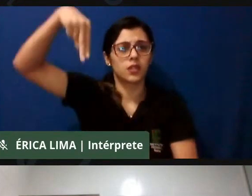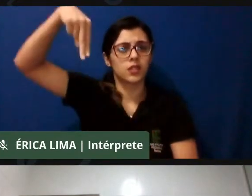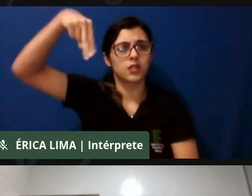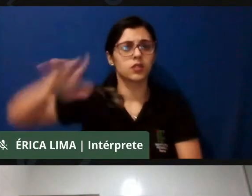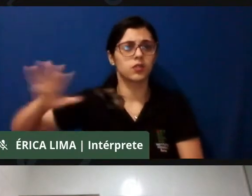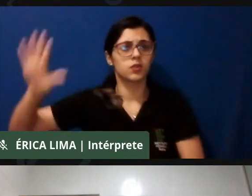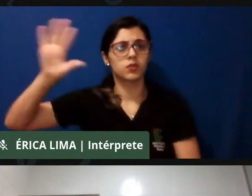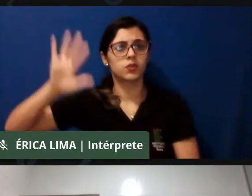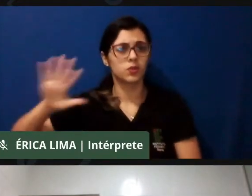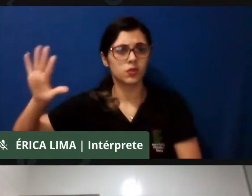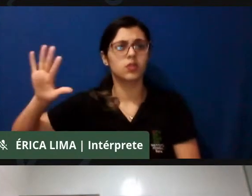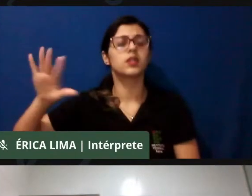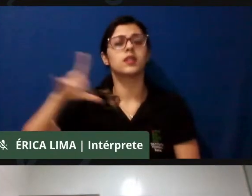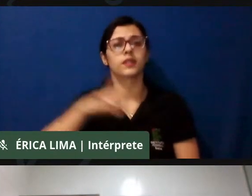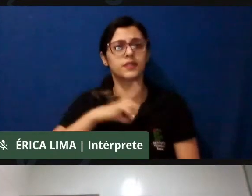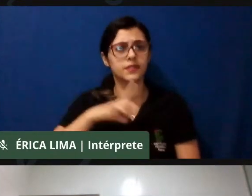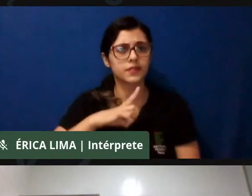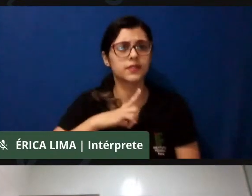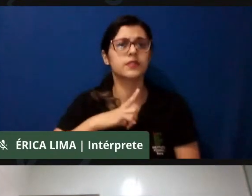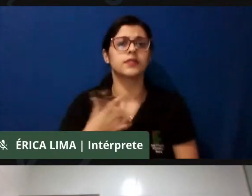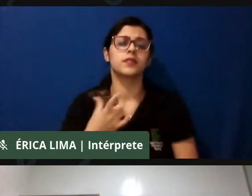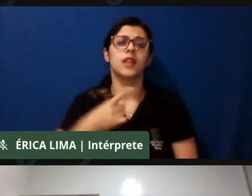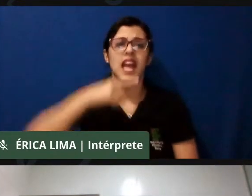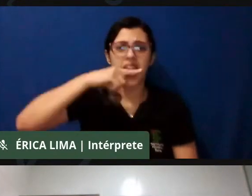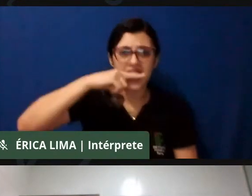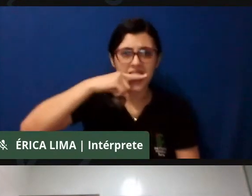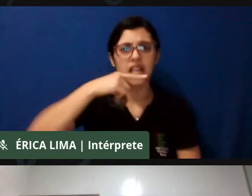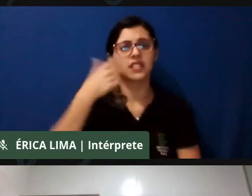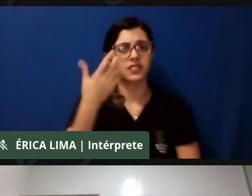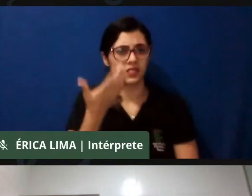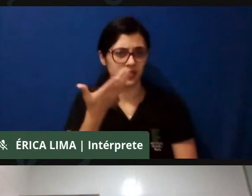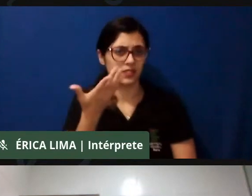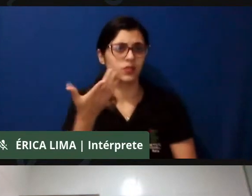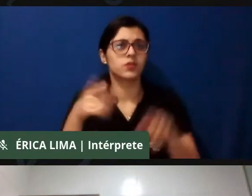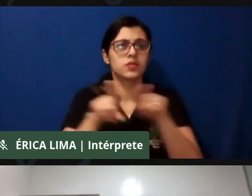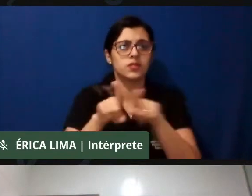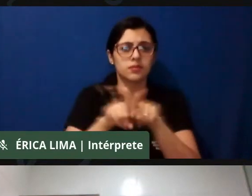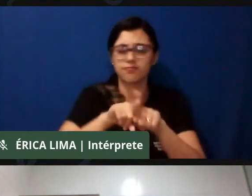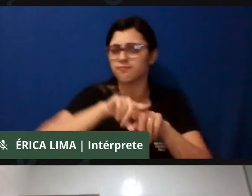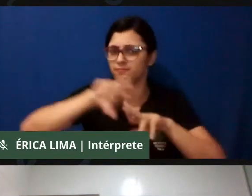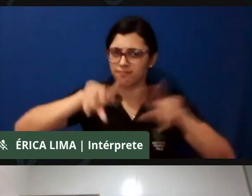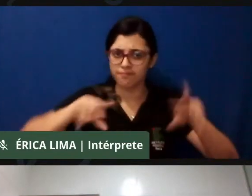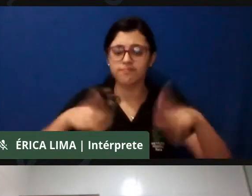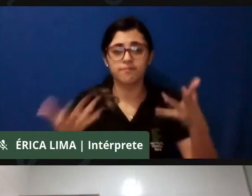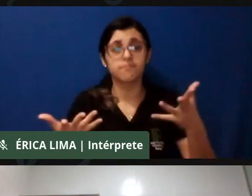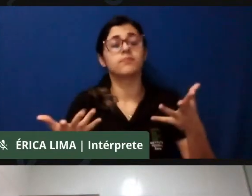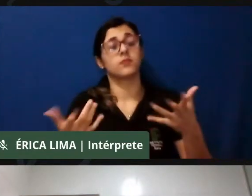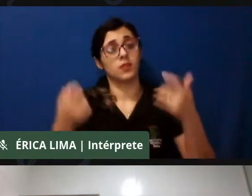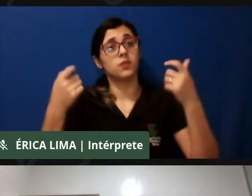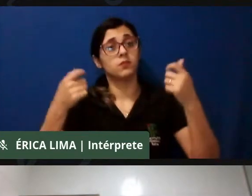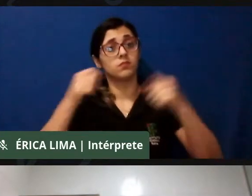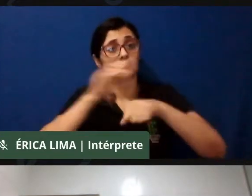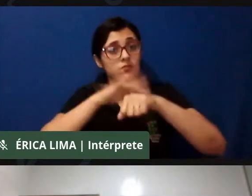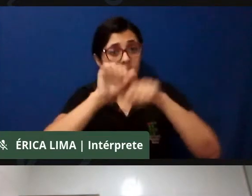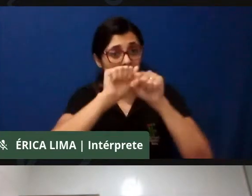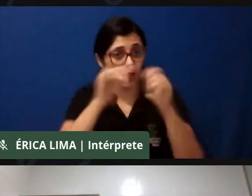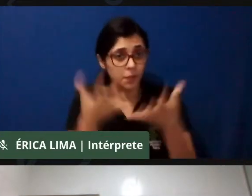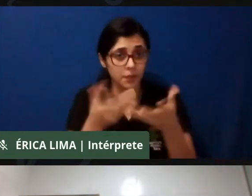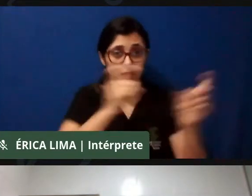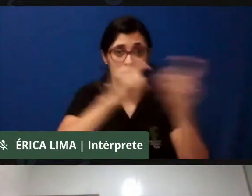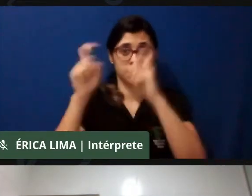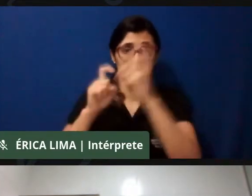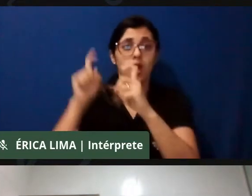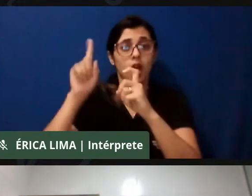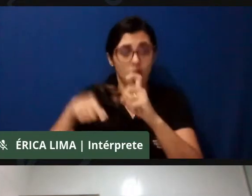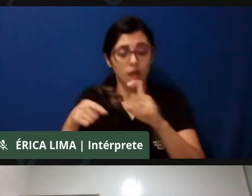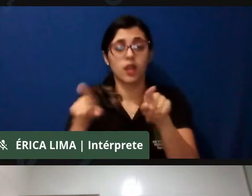comunidades quilombolas nesse contexto que pensa uma lógica alternativa, eu acho que discutir pandemia também significa discutir essa outra